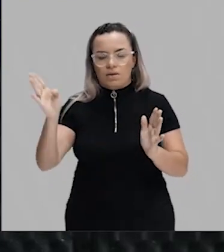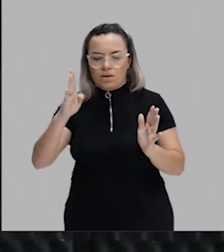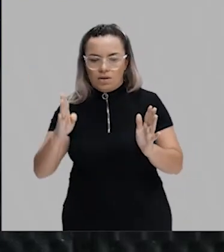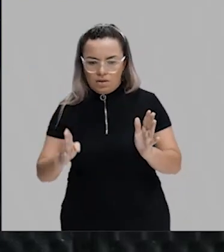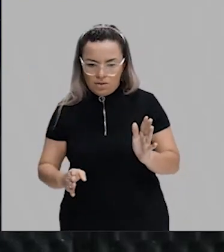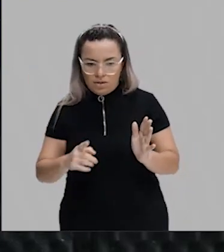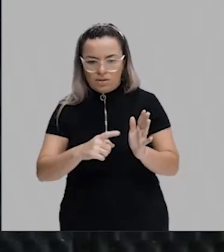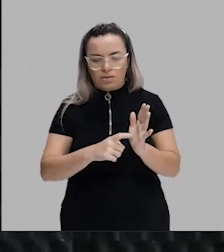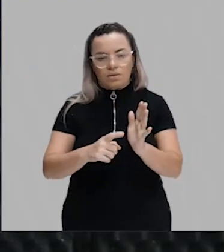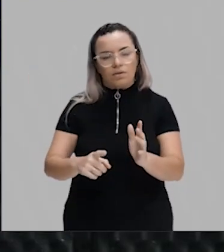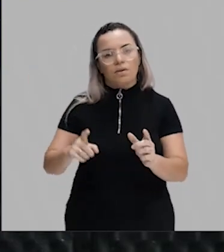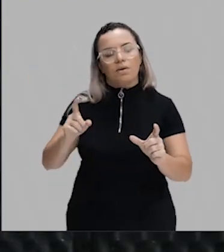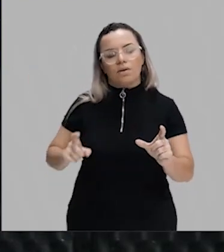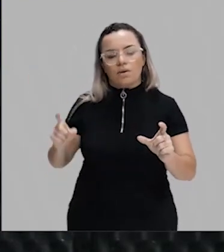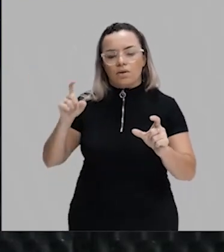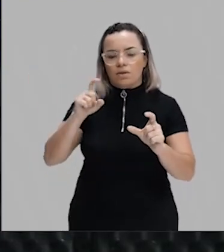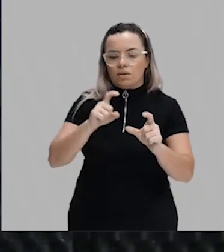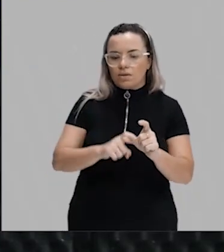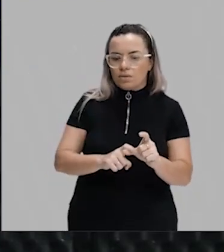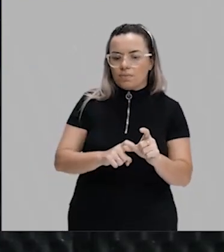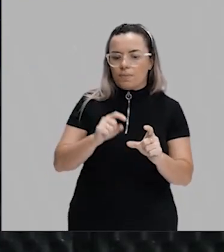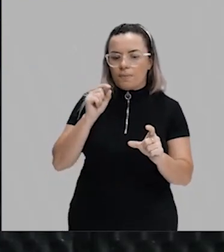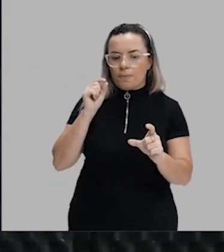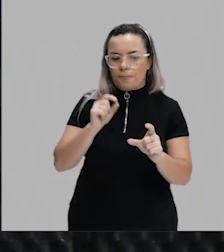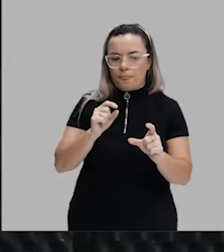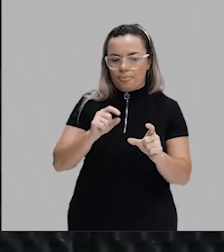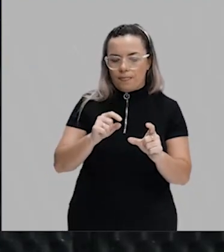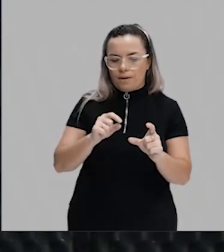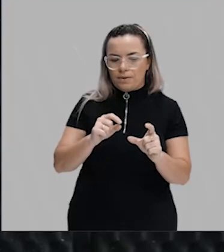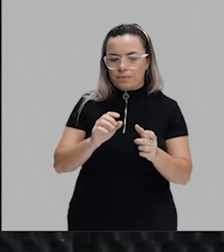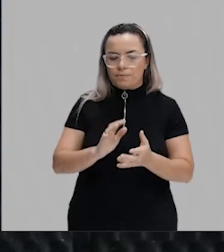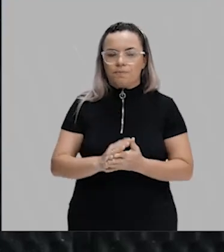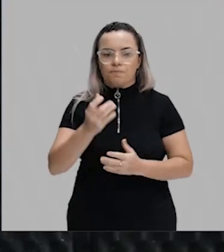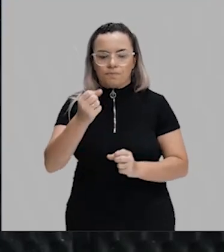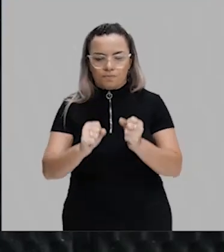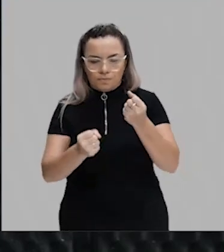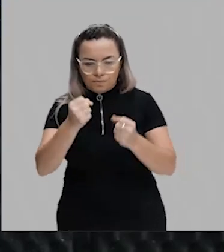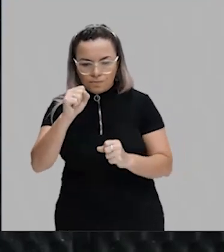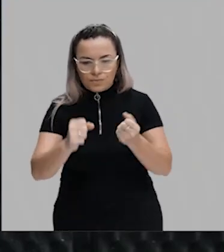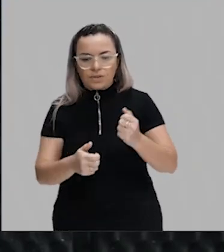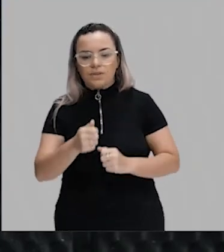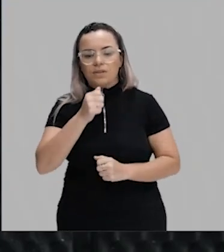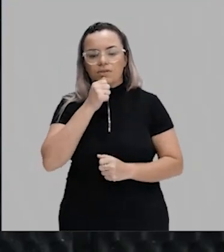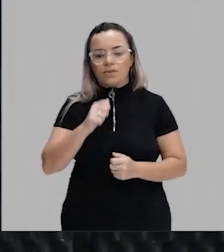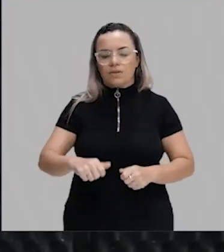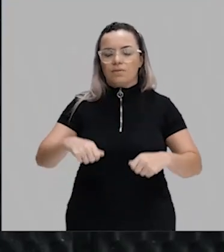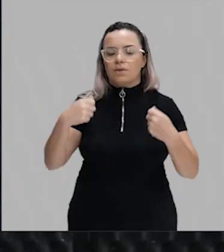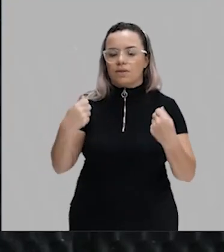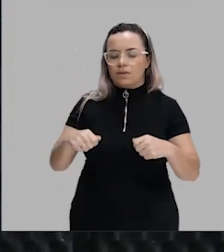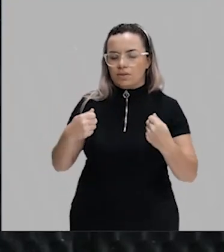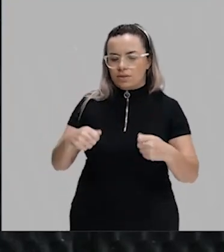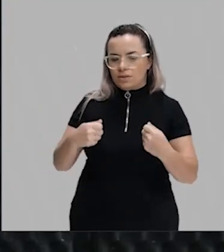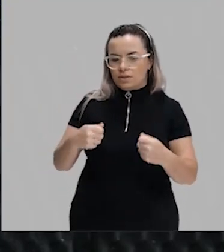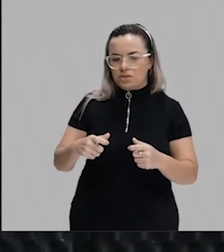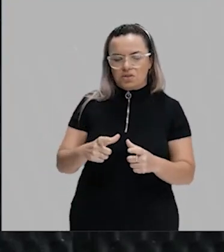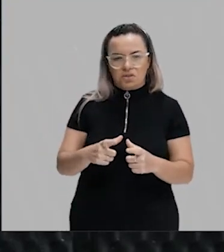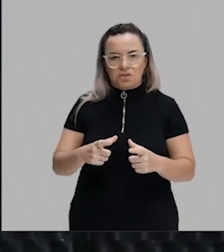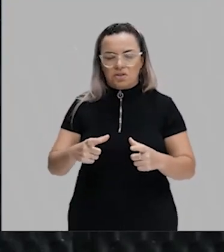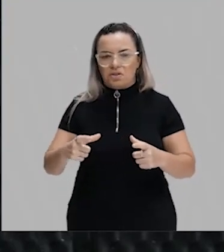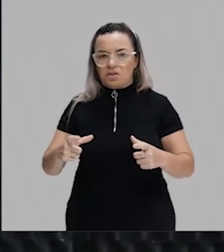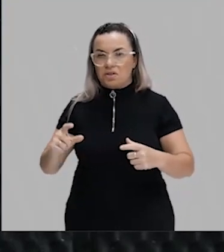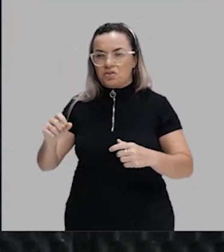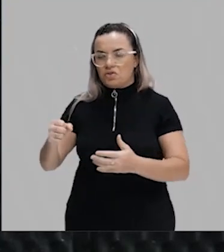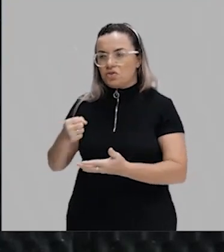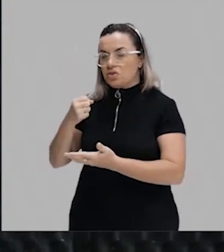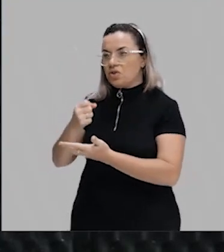Sim. Que, apesar de possuir um índice considerável de industrialização, ainda necessita de grande importação de inúmeros produtos